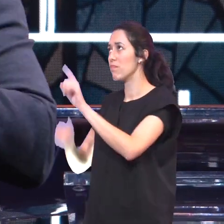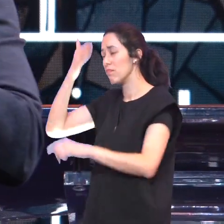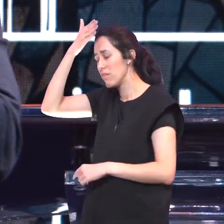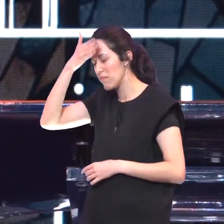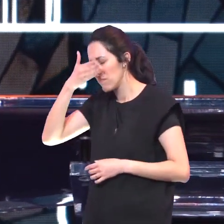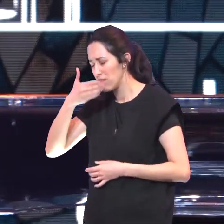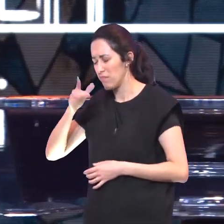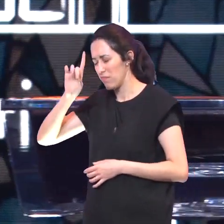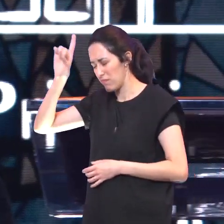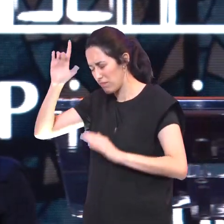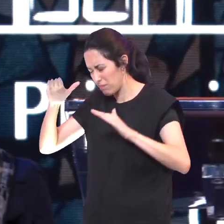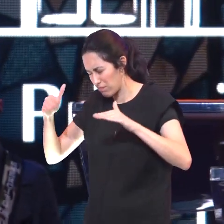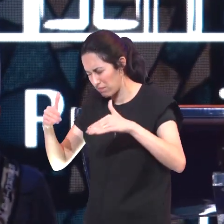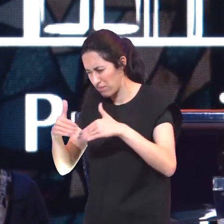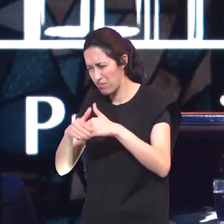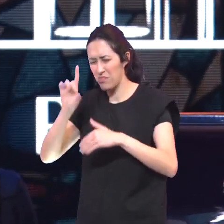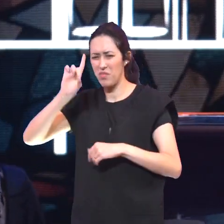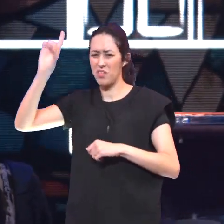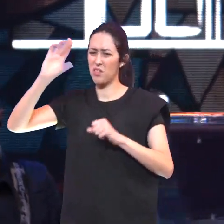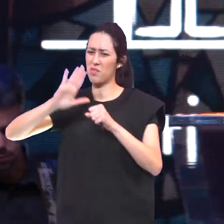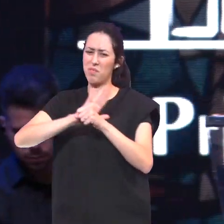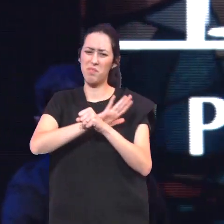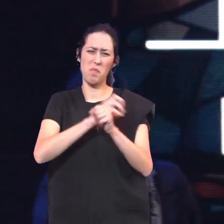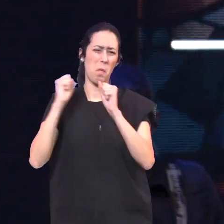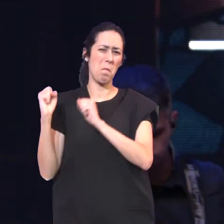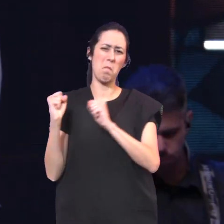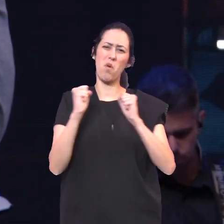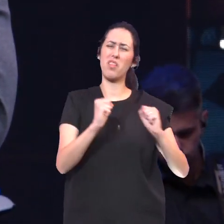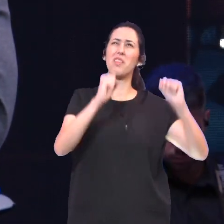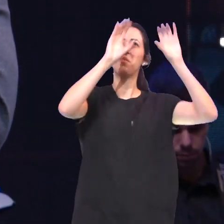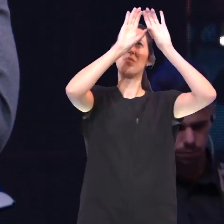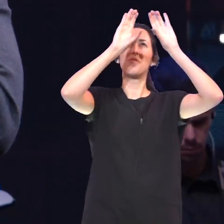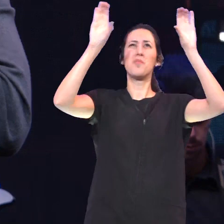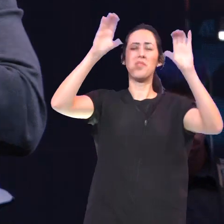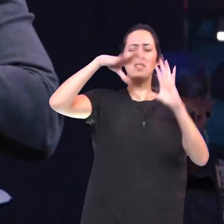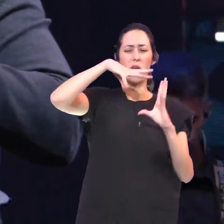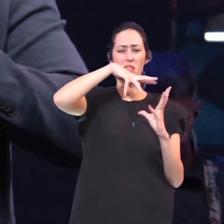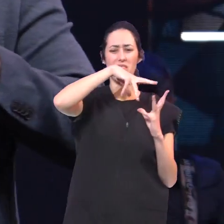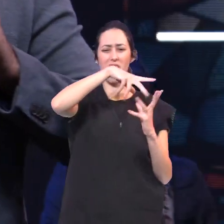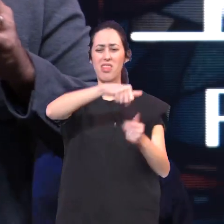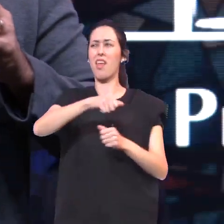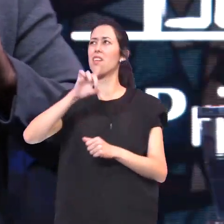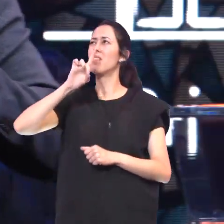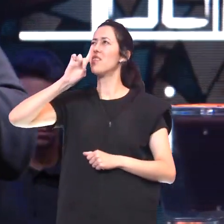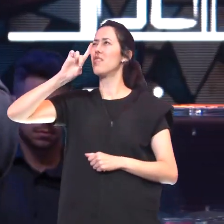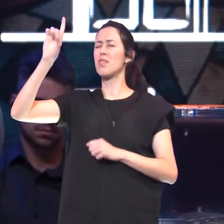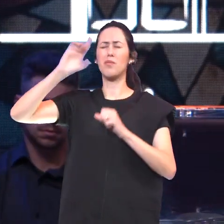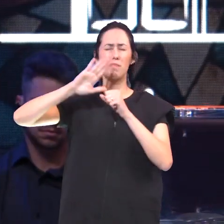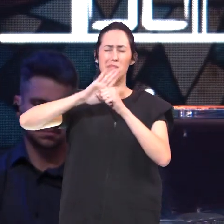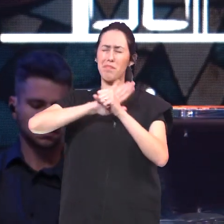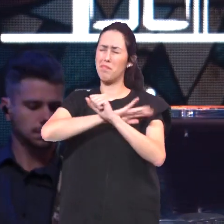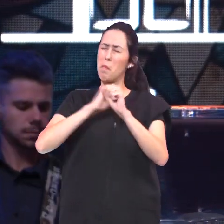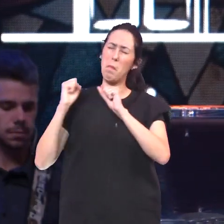Porque Ele tem todo o poder No céu e na terra Ele é o Todo Poderoso